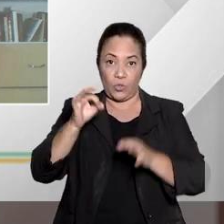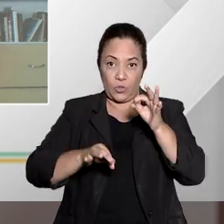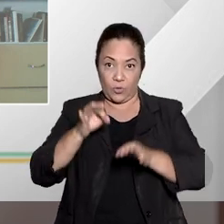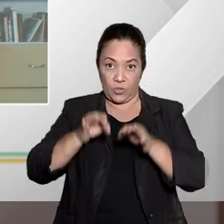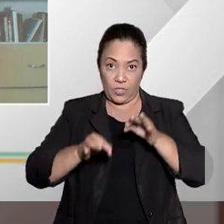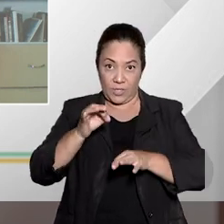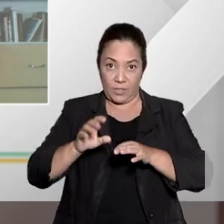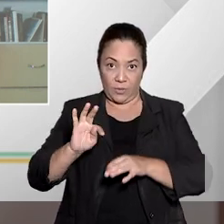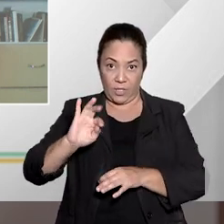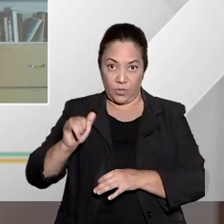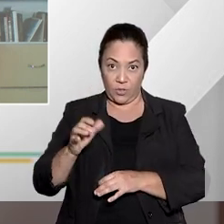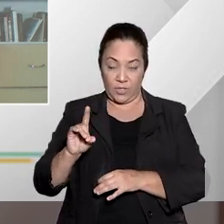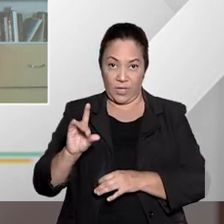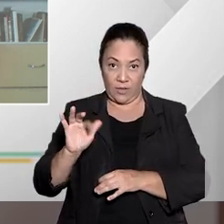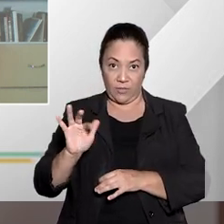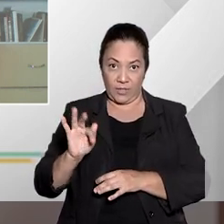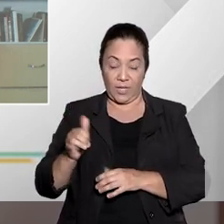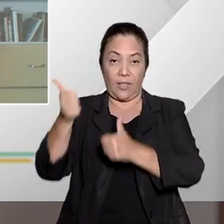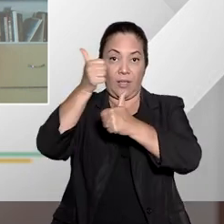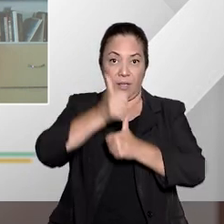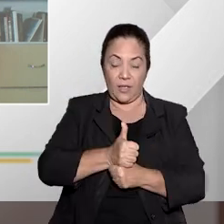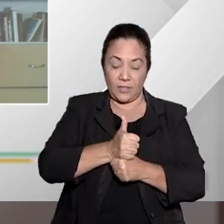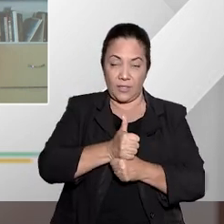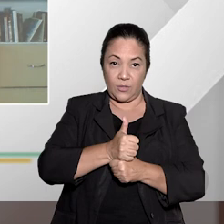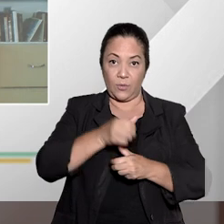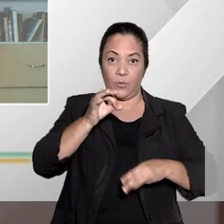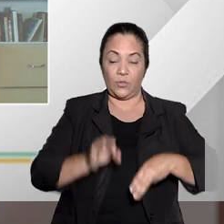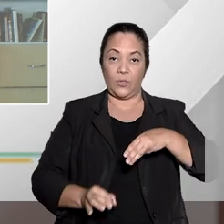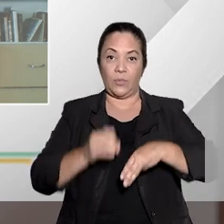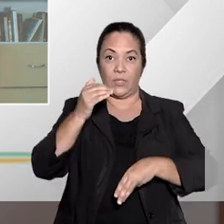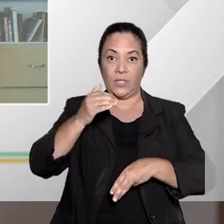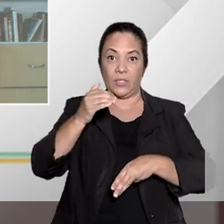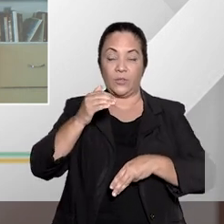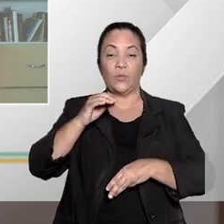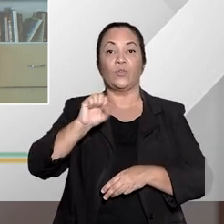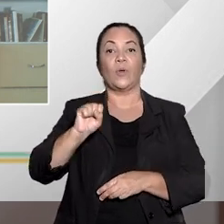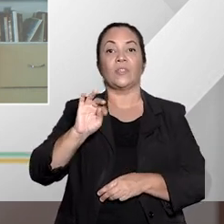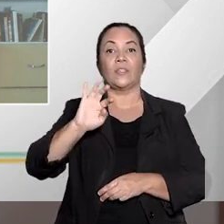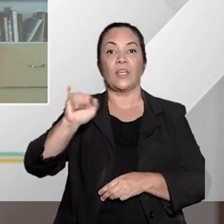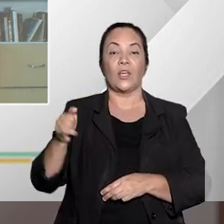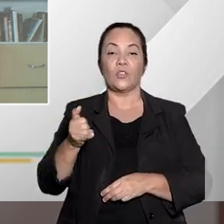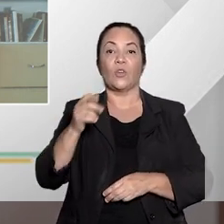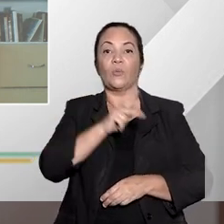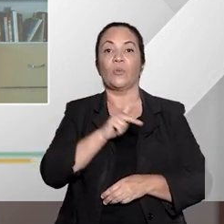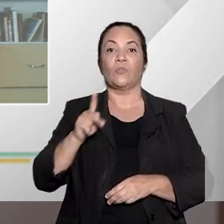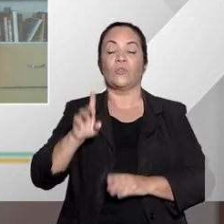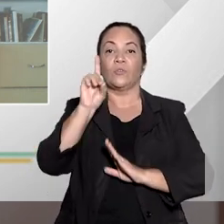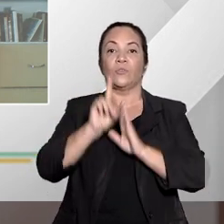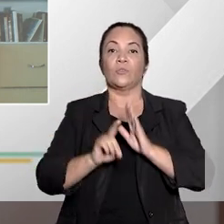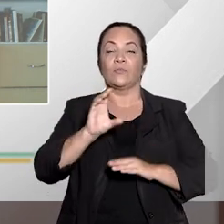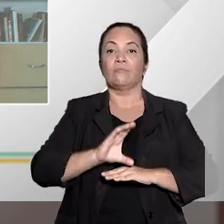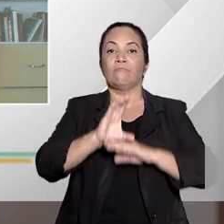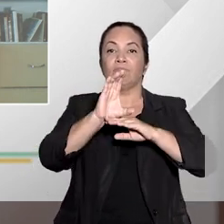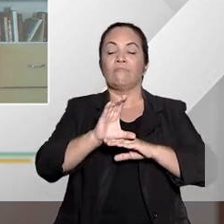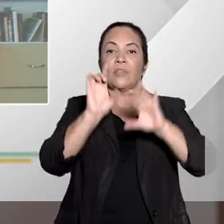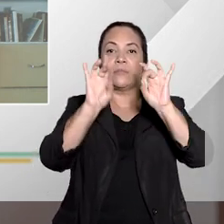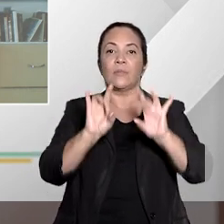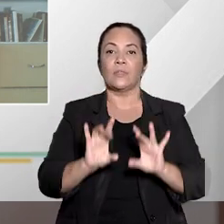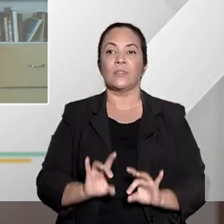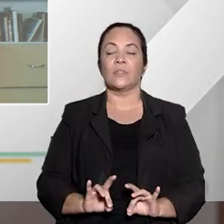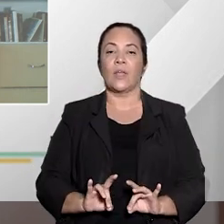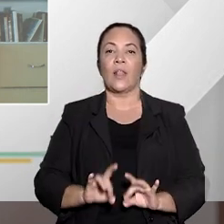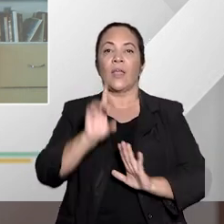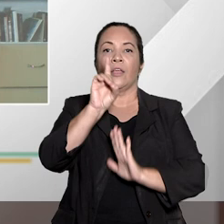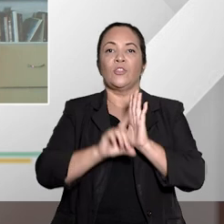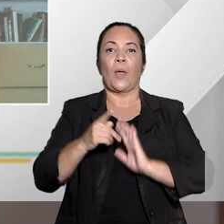Distrito Federal e Territórios, ex-assessor de ministros do STJ, professor de direito constitucional e especialista em direito penal.